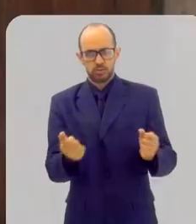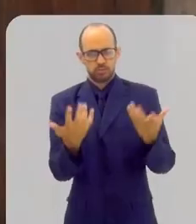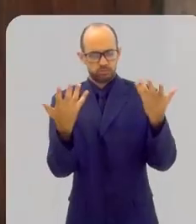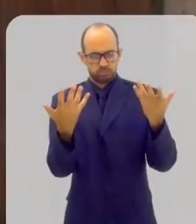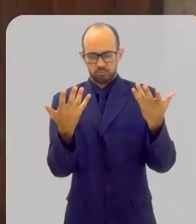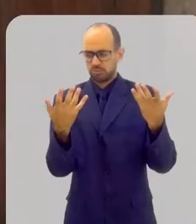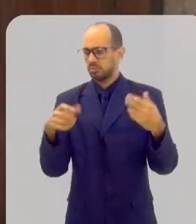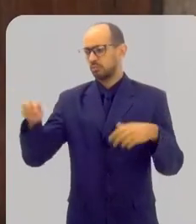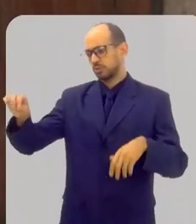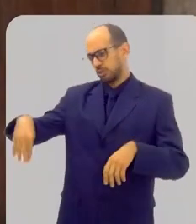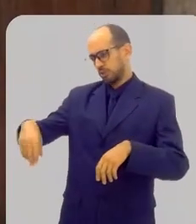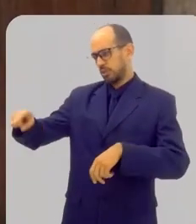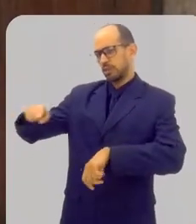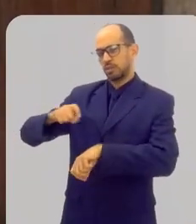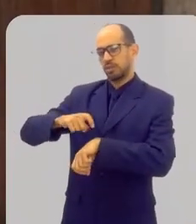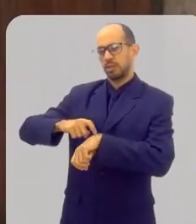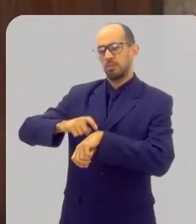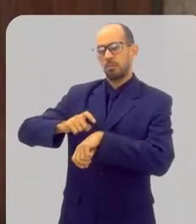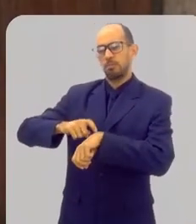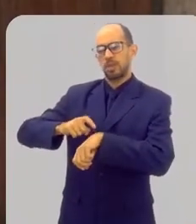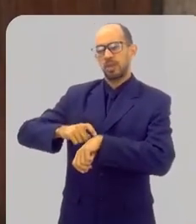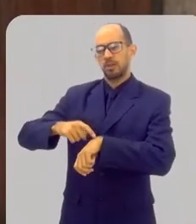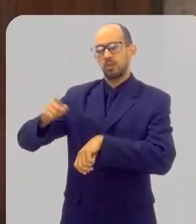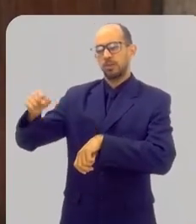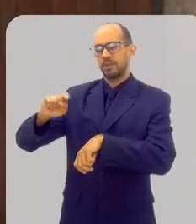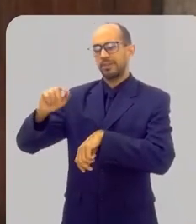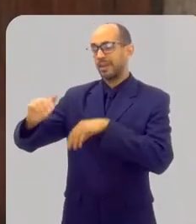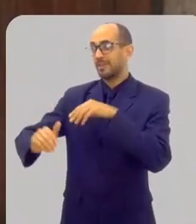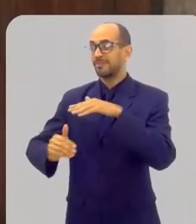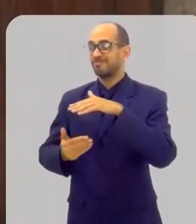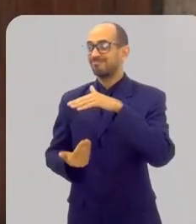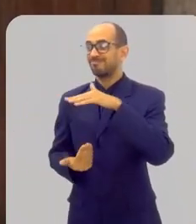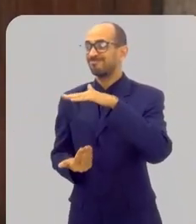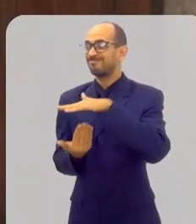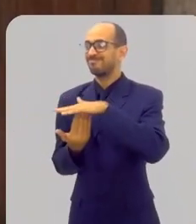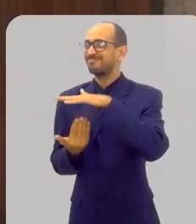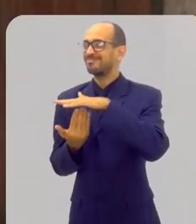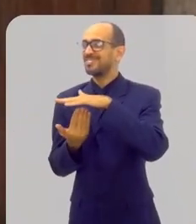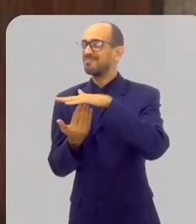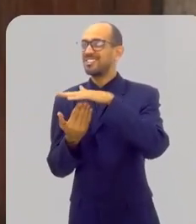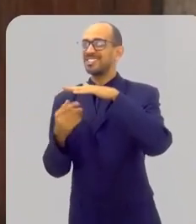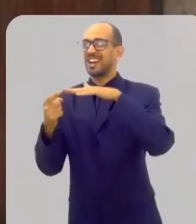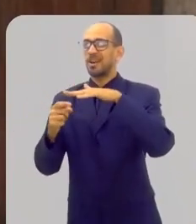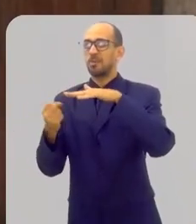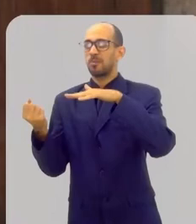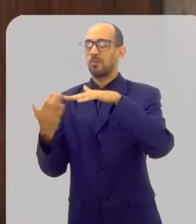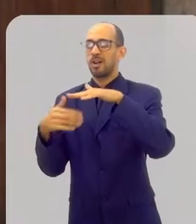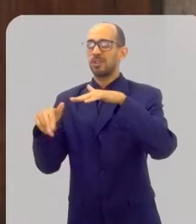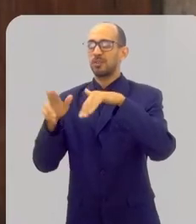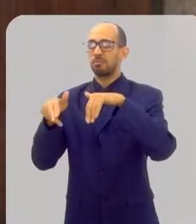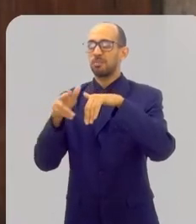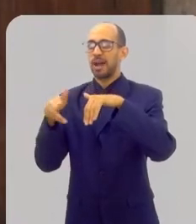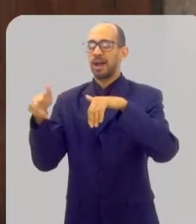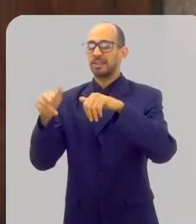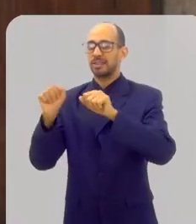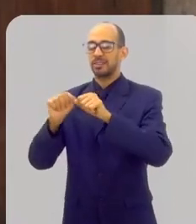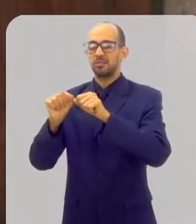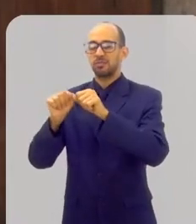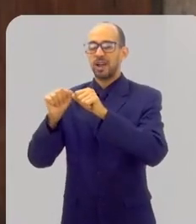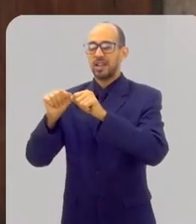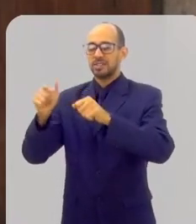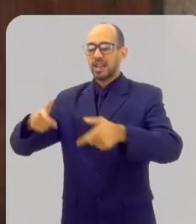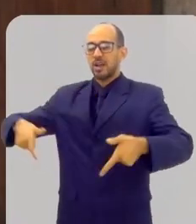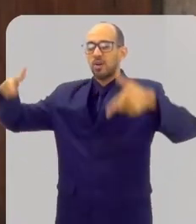a cerimônia. Tem um momento, que é o ápice do momento da celebração, que é quando o sacerdote, ele então coroa